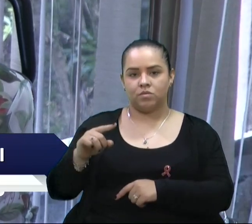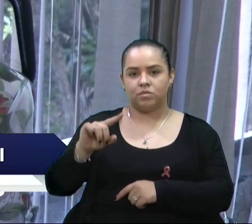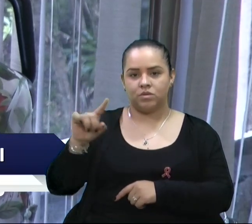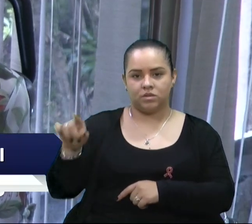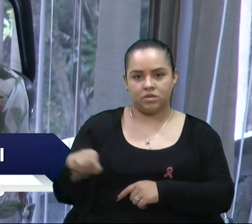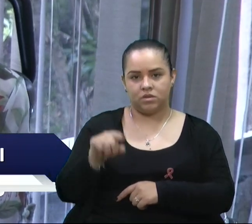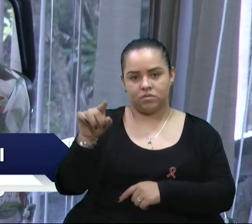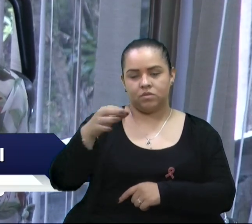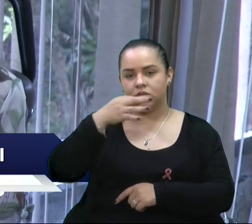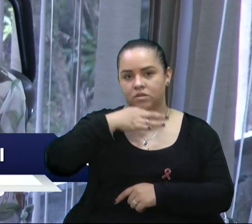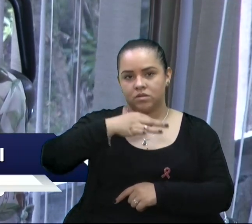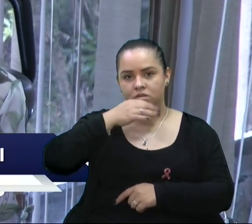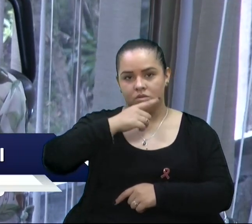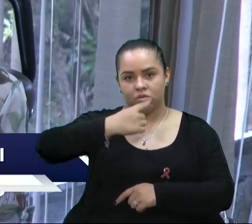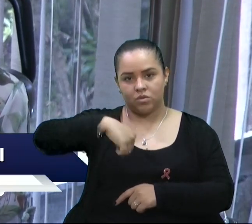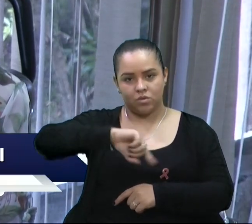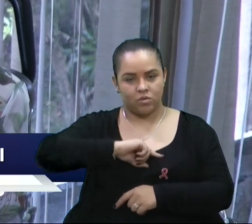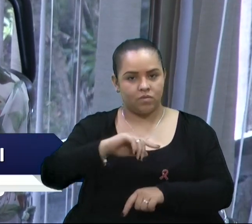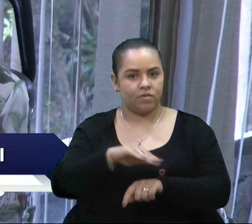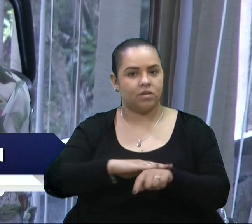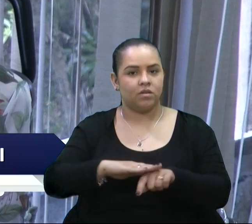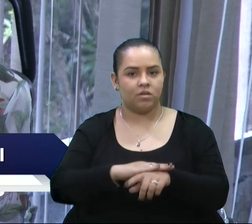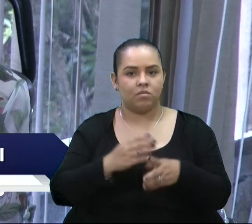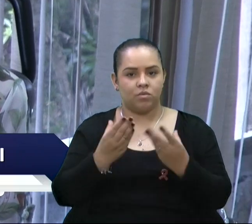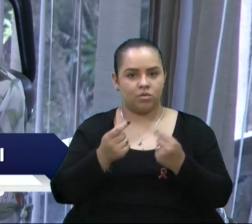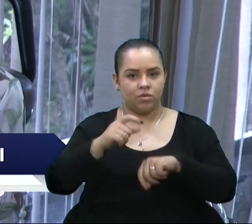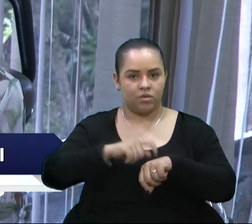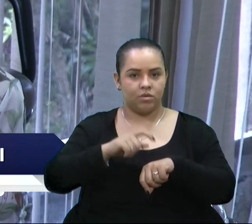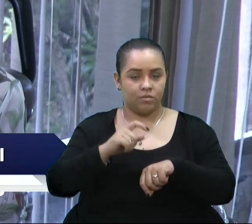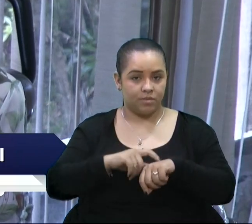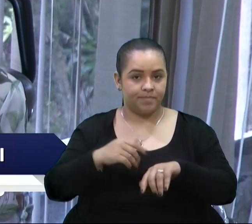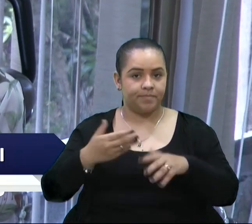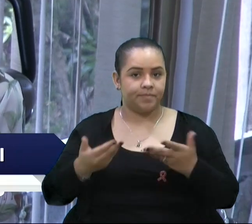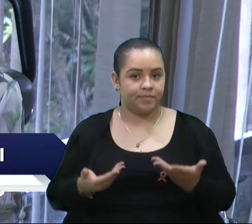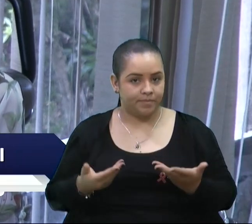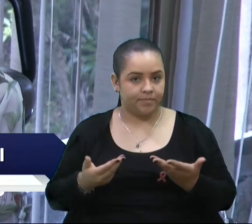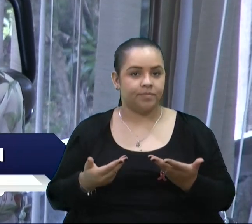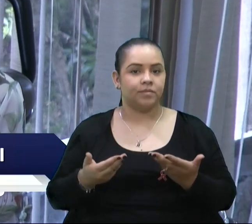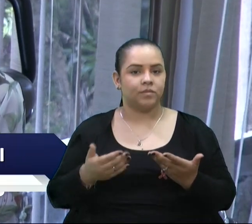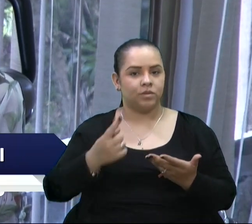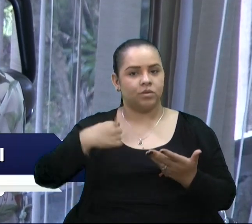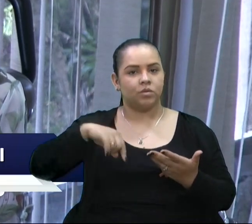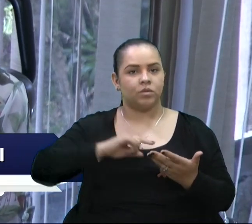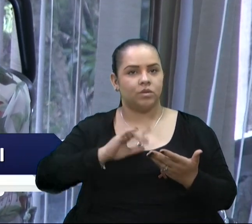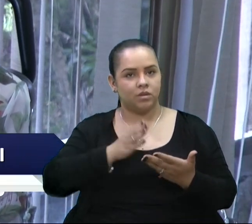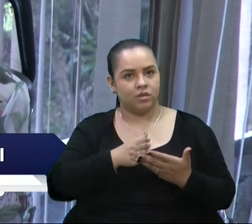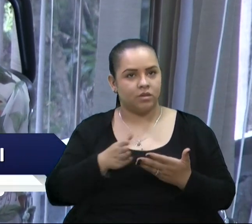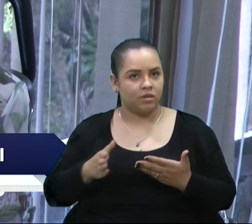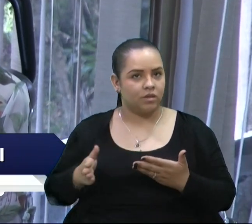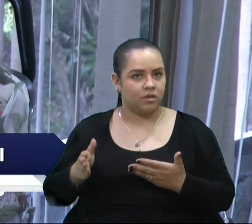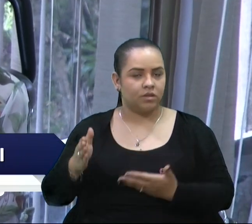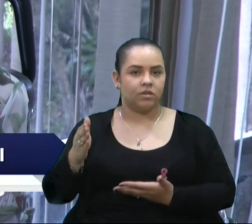Cachiense, nós estamos conversando já há bastante tempo e encaminhamos, inclusive, já